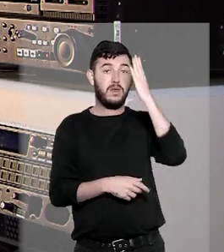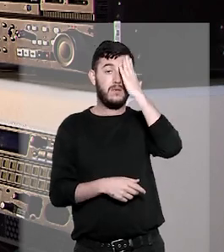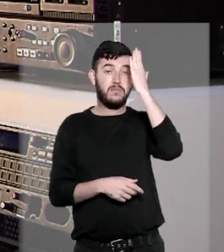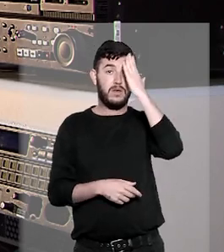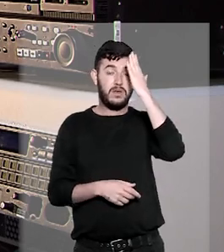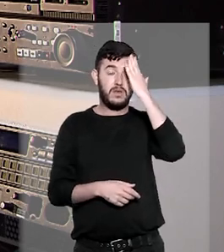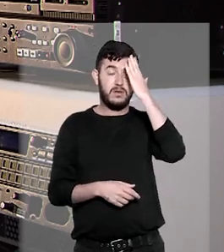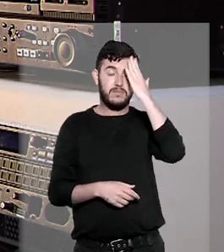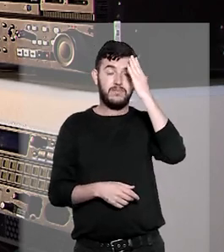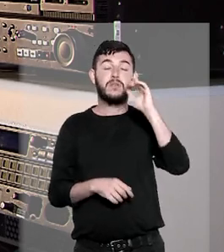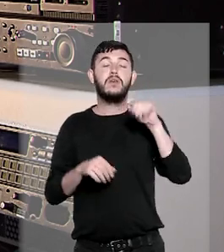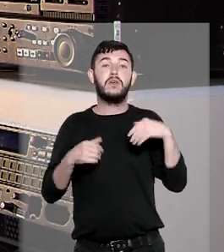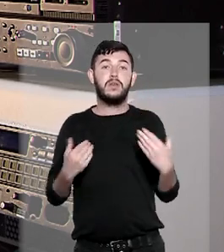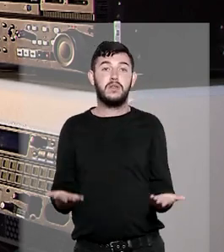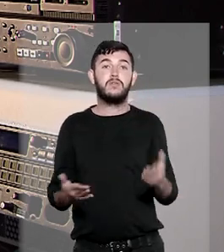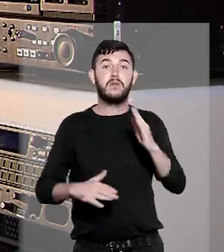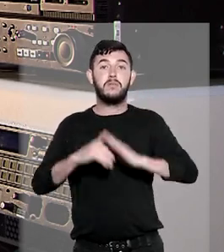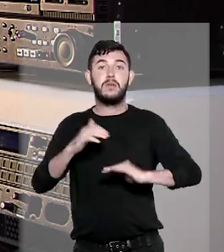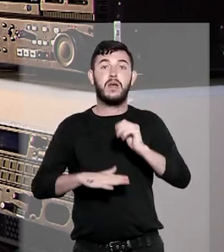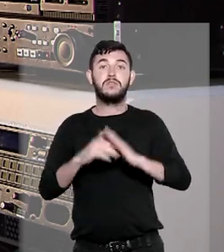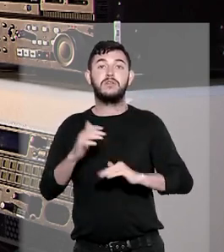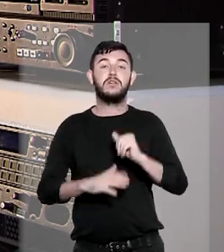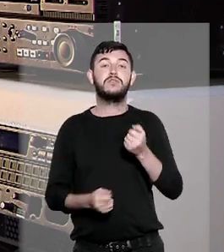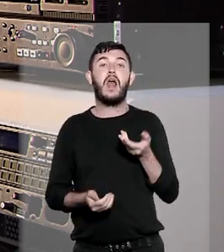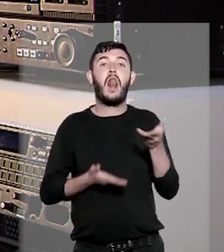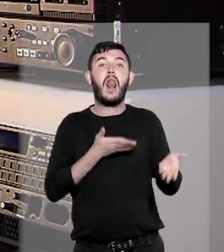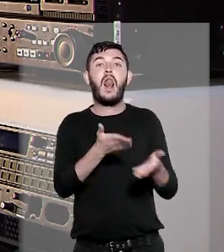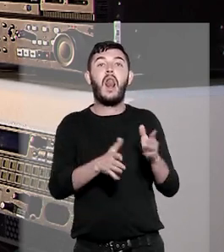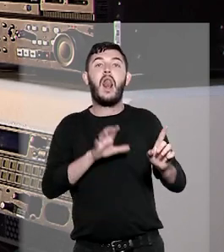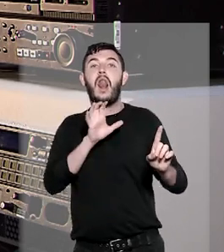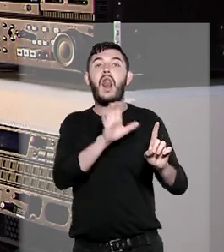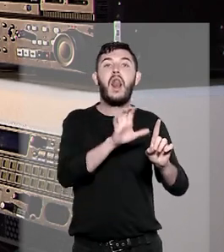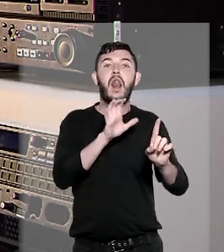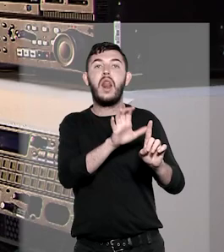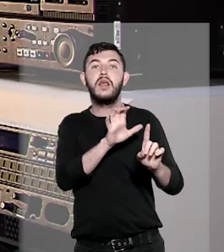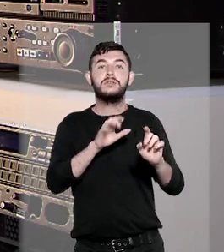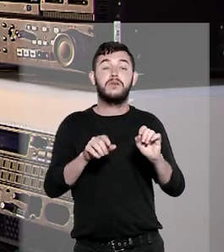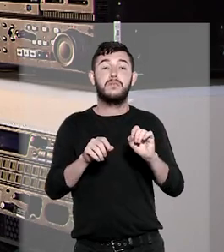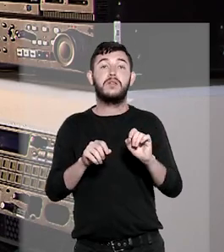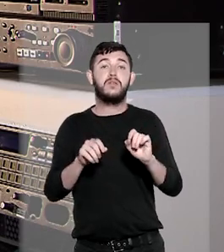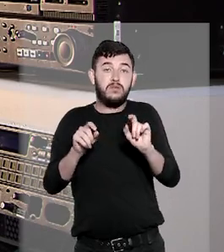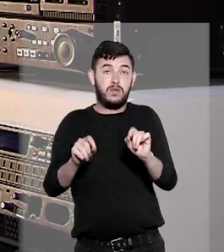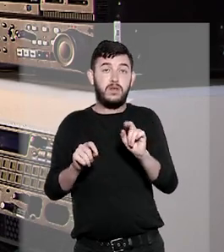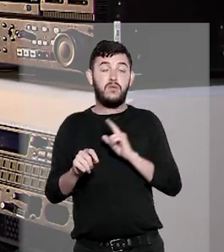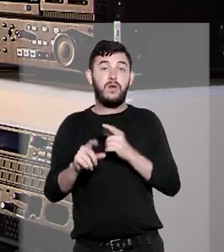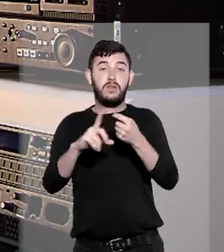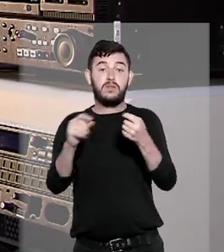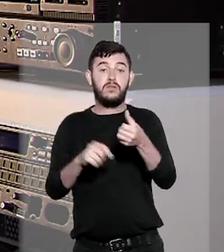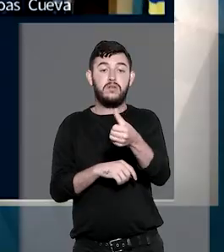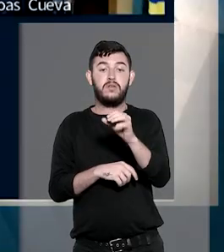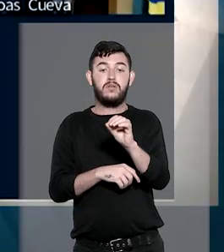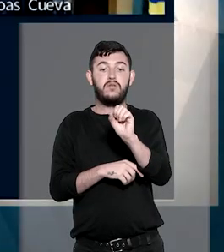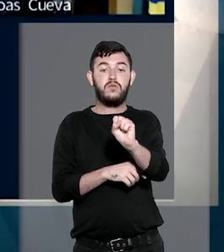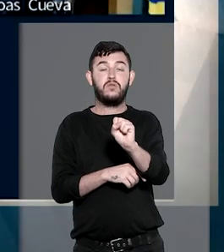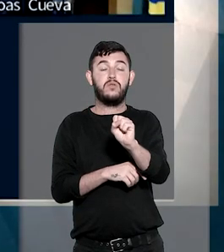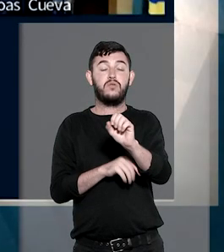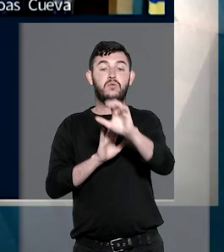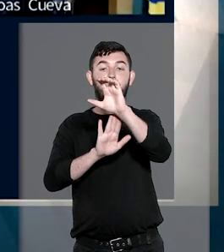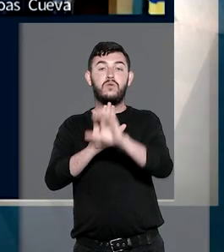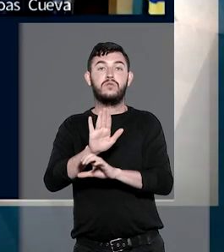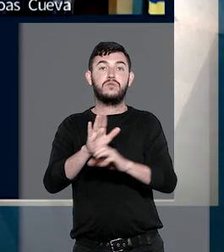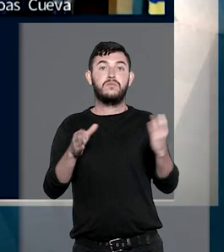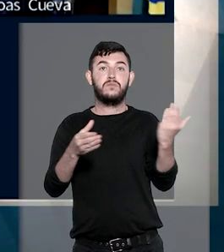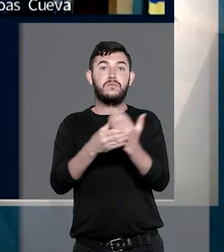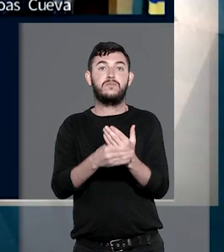aliciamento e imporia o dever de indenização com base no artigo 608 do Código Civil. Na terceira